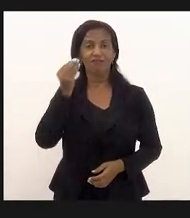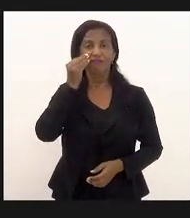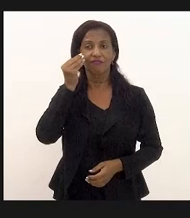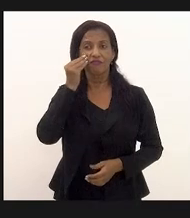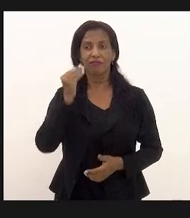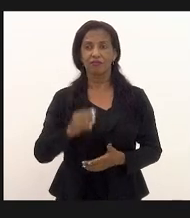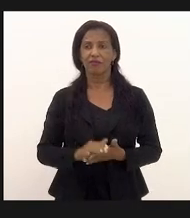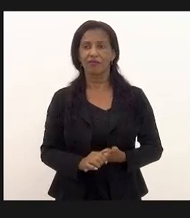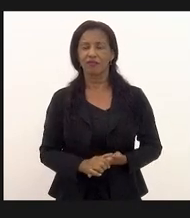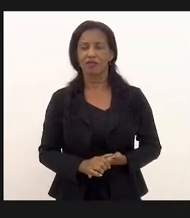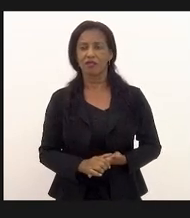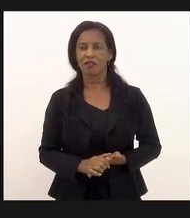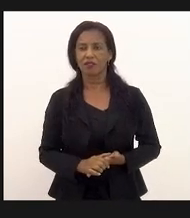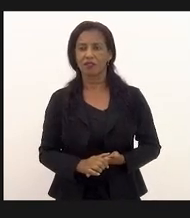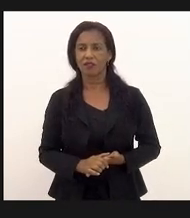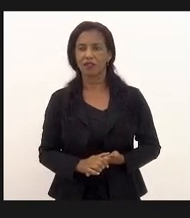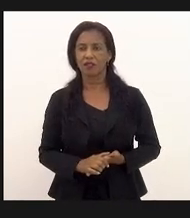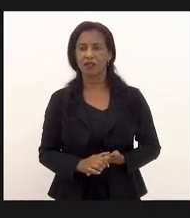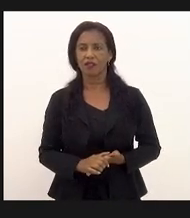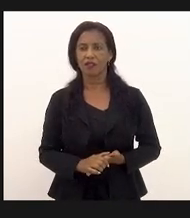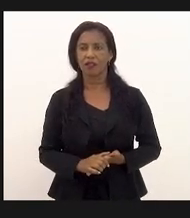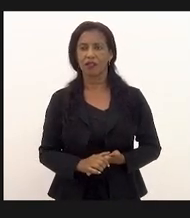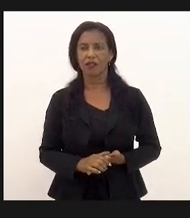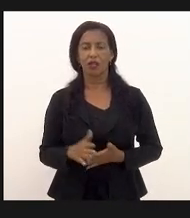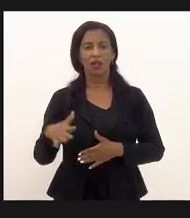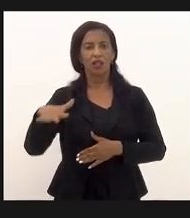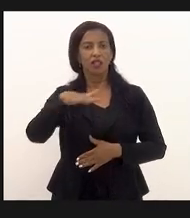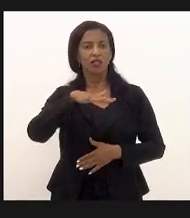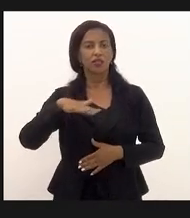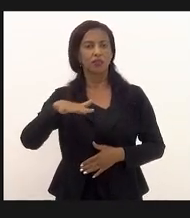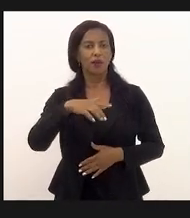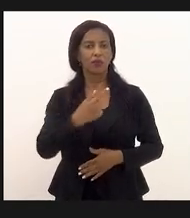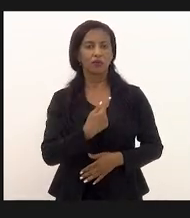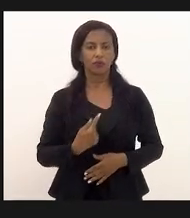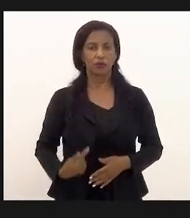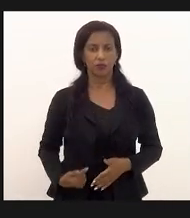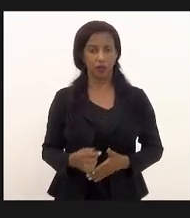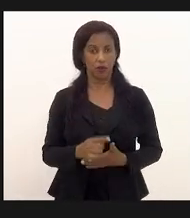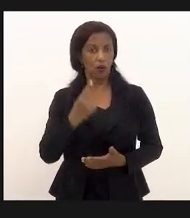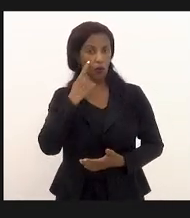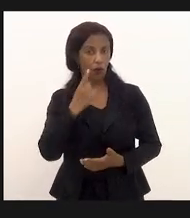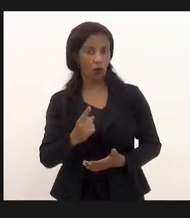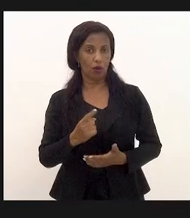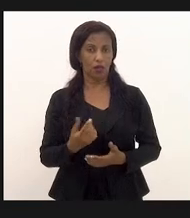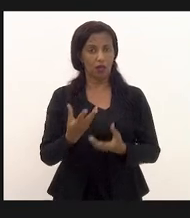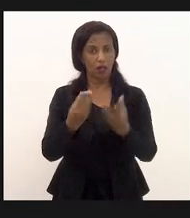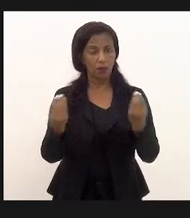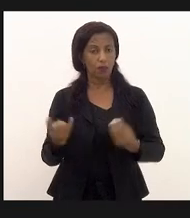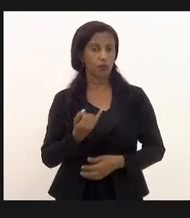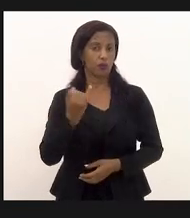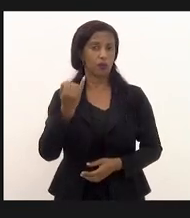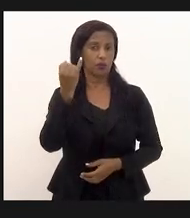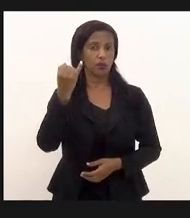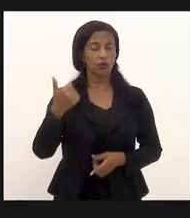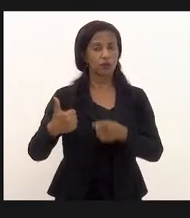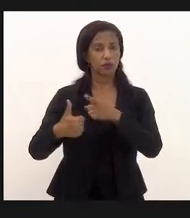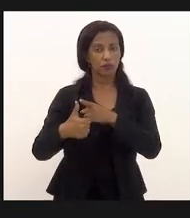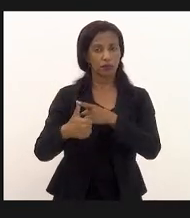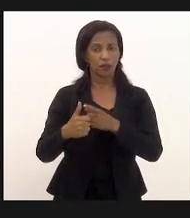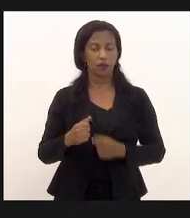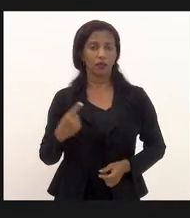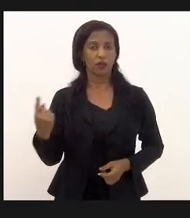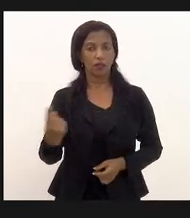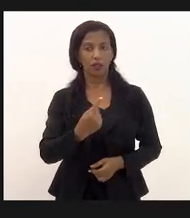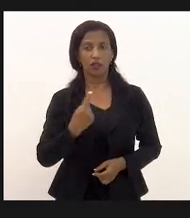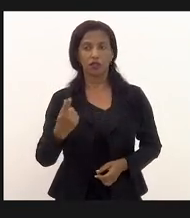negociar ou chorar espaço no governo olha é muito importante primeiro que